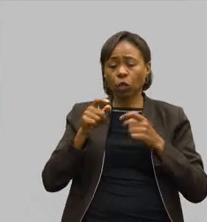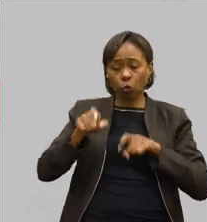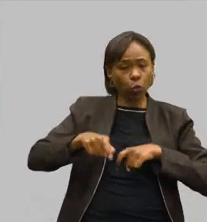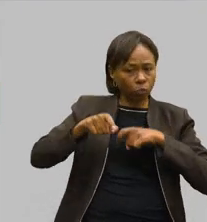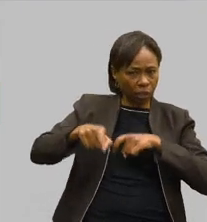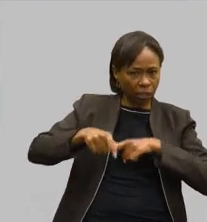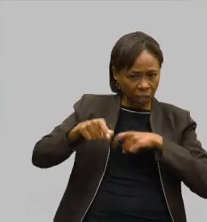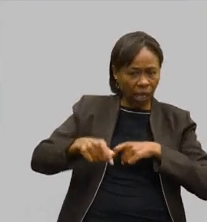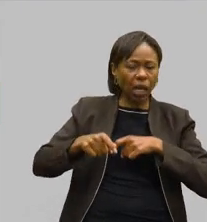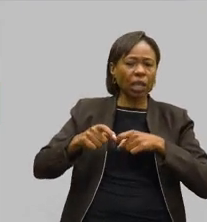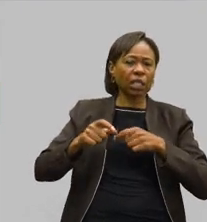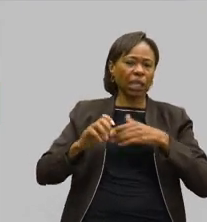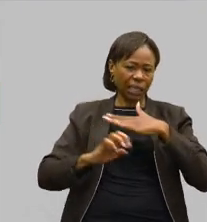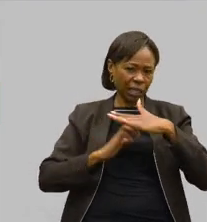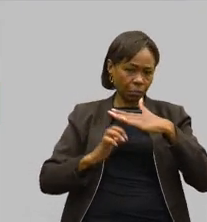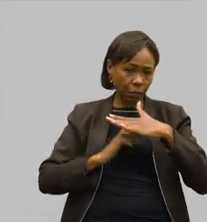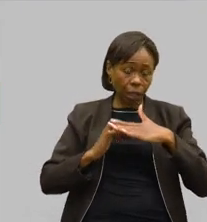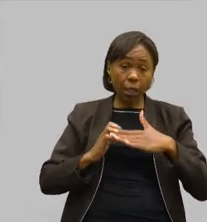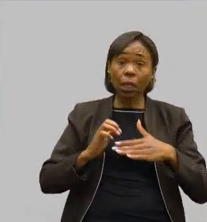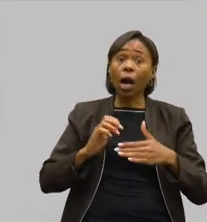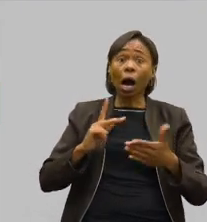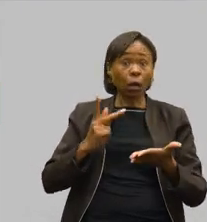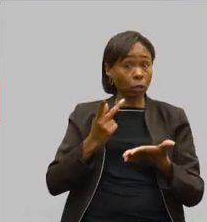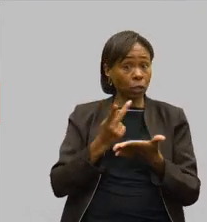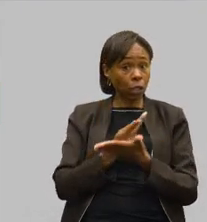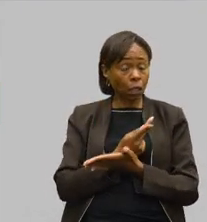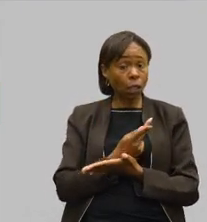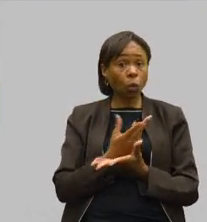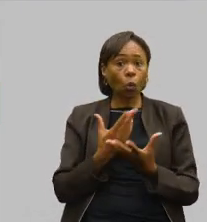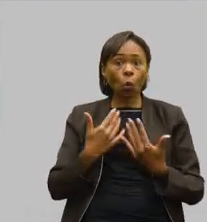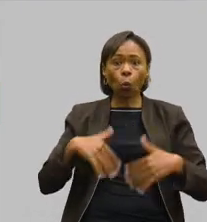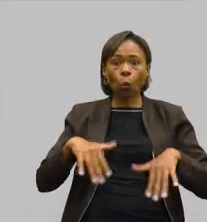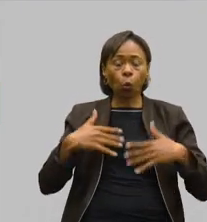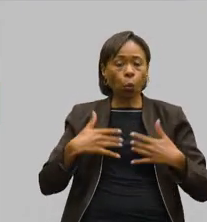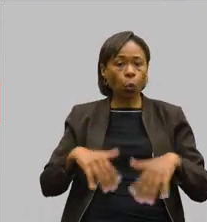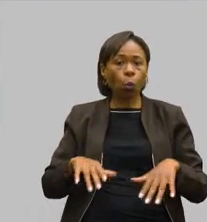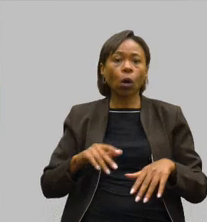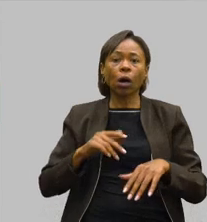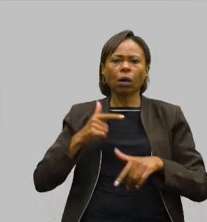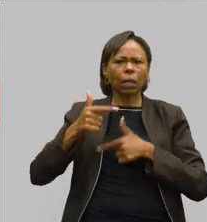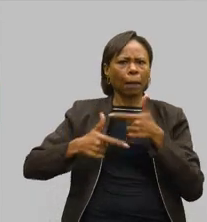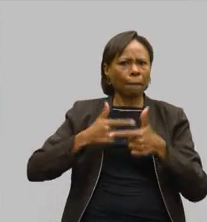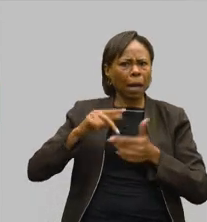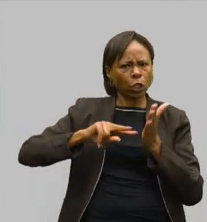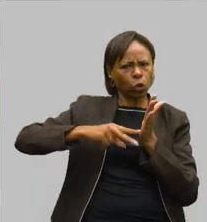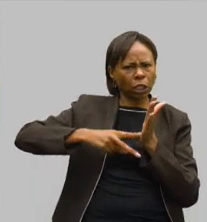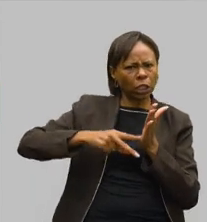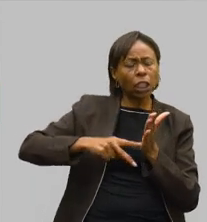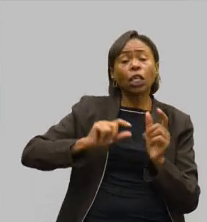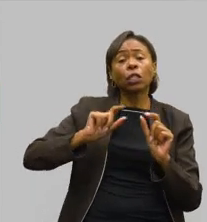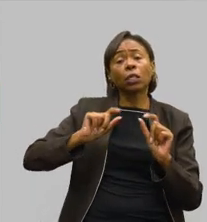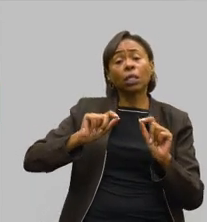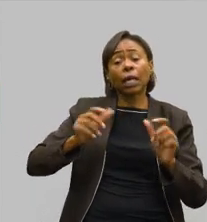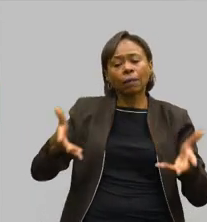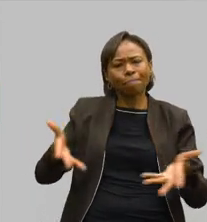cooperativas, houve, inclusive, um trabalho muito forte da Cochupé e das cooperativas, dos sindicatos, de conscientização